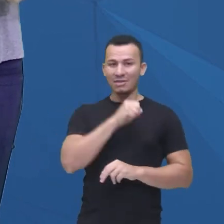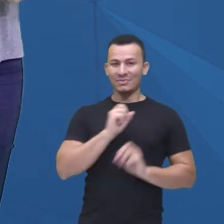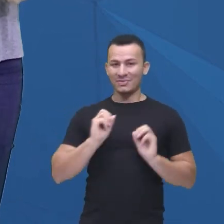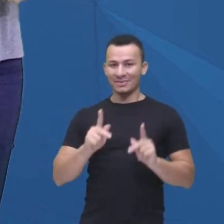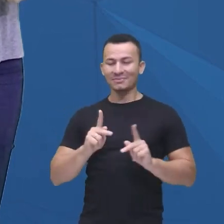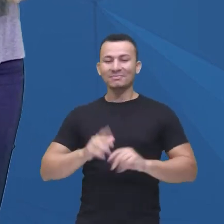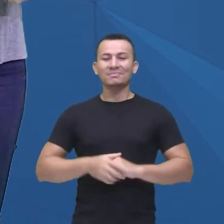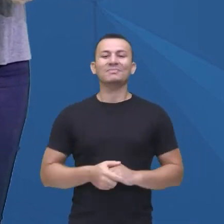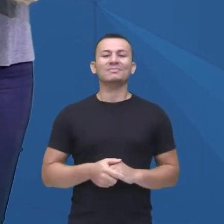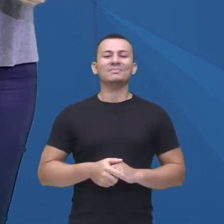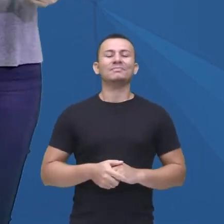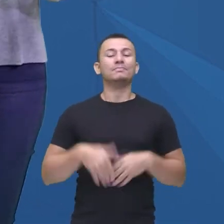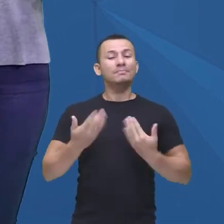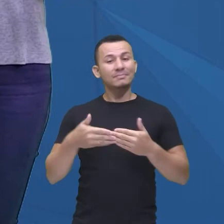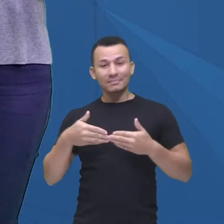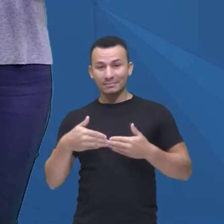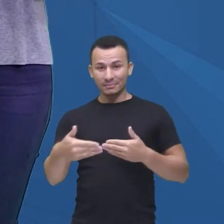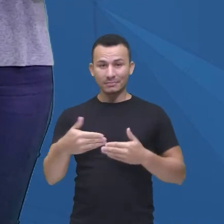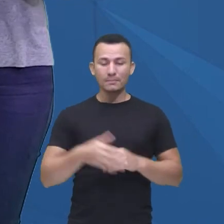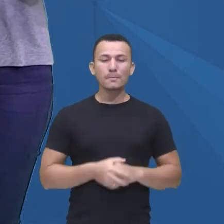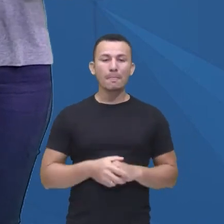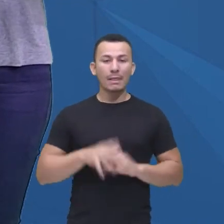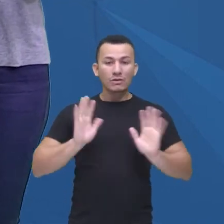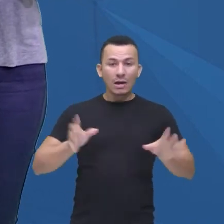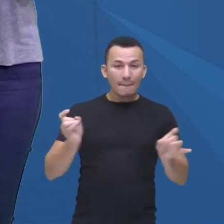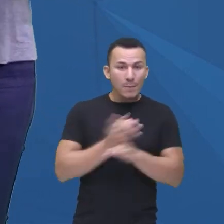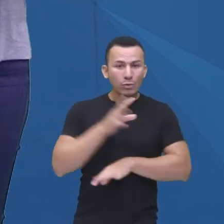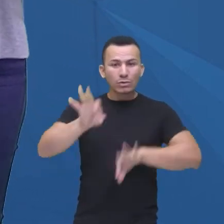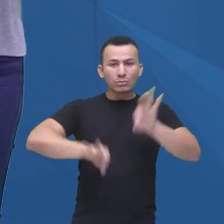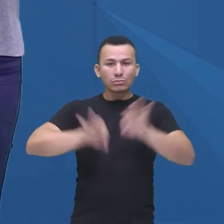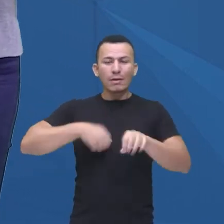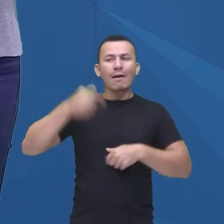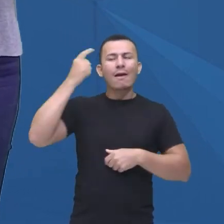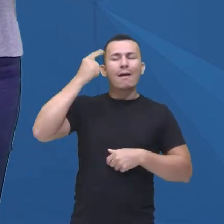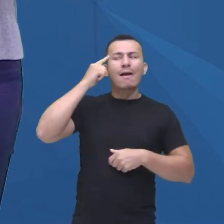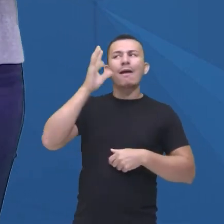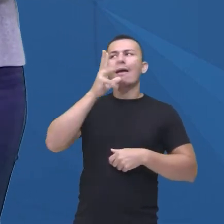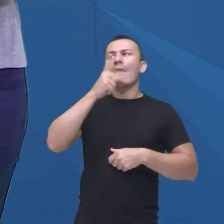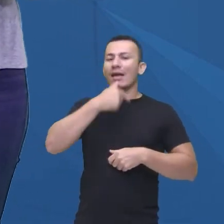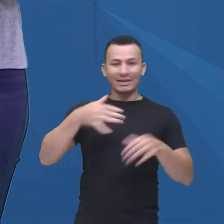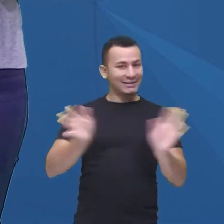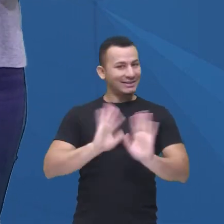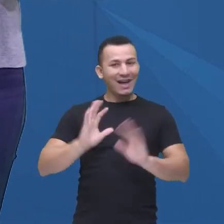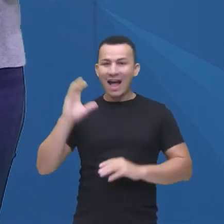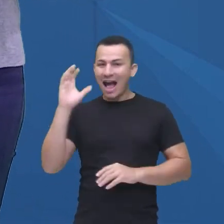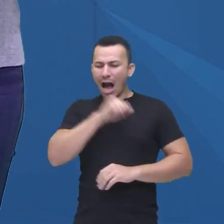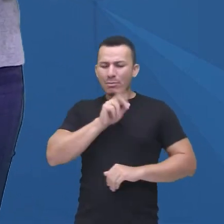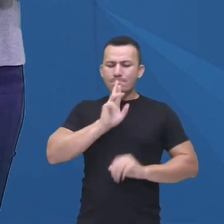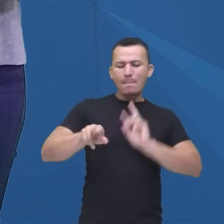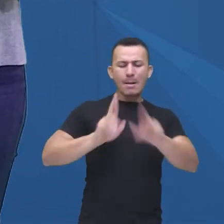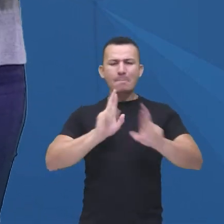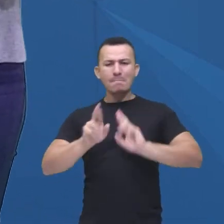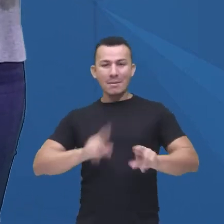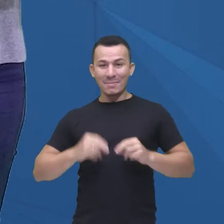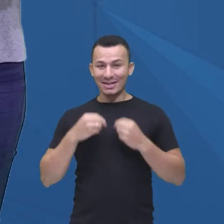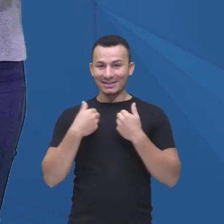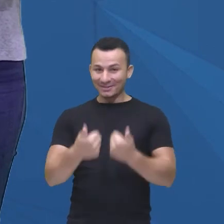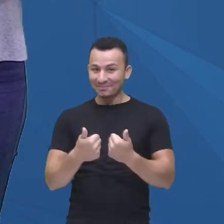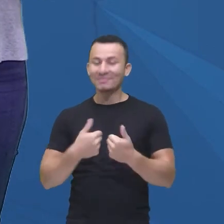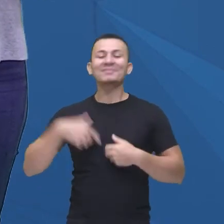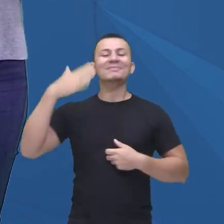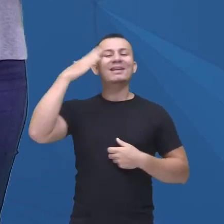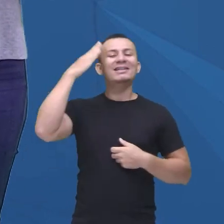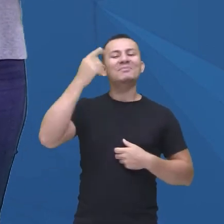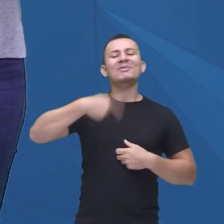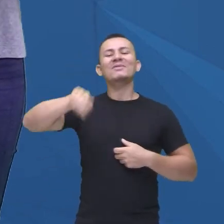Então, vamos lá, prepare, não pensem muito, respondam rápido, quero ver quem é que vai ter ali, né, como